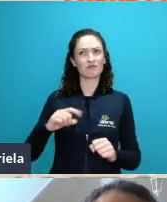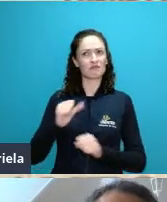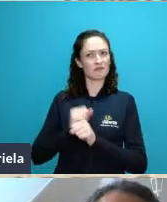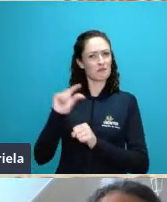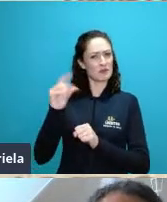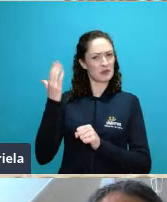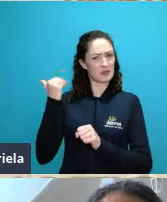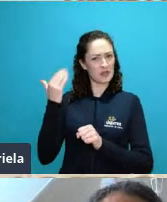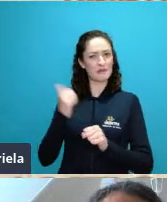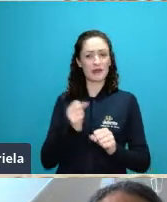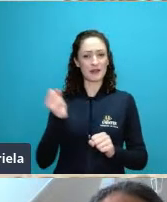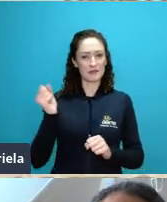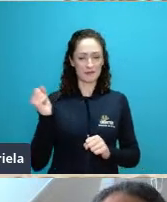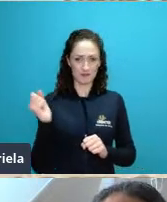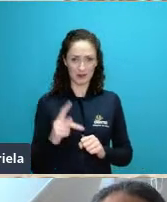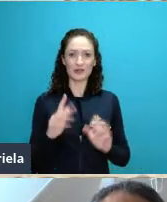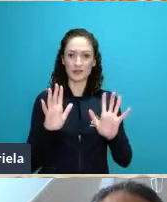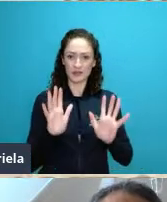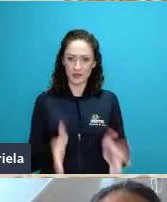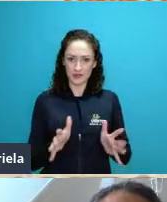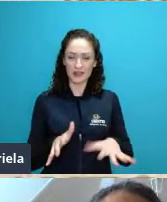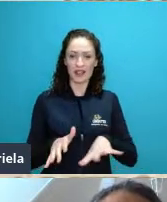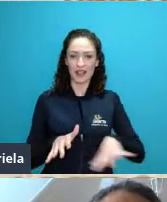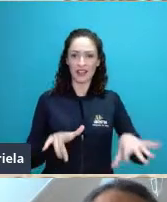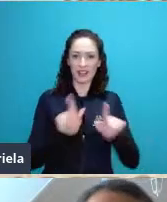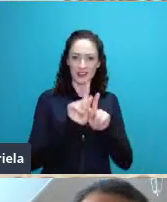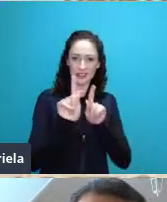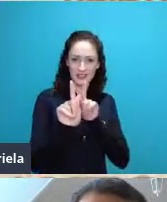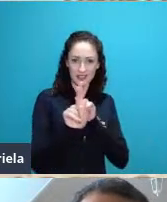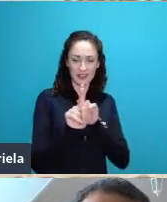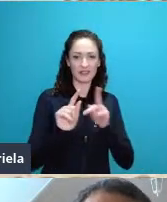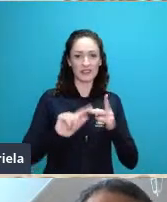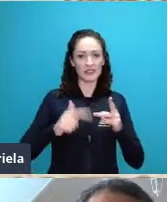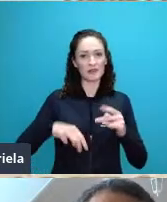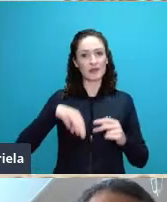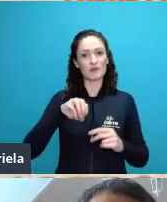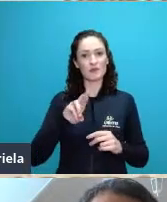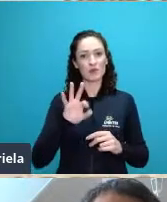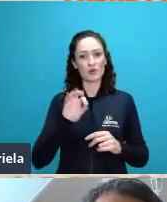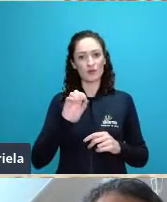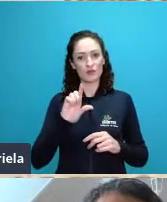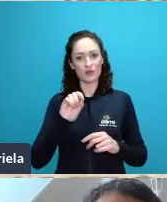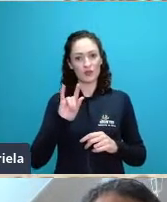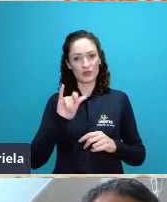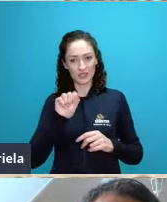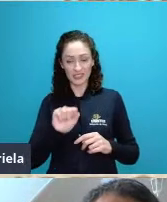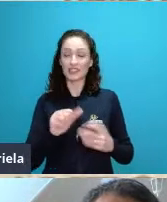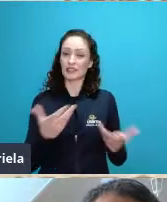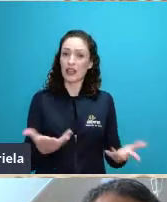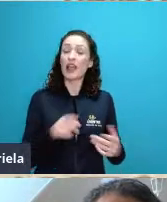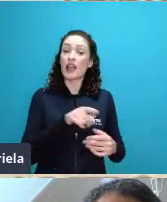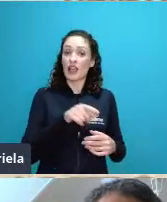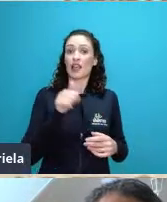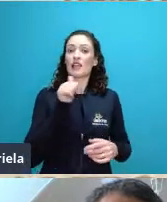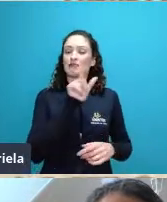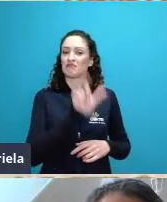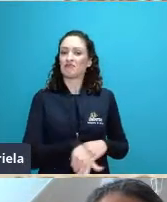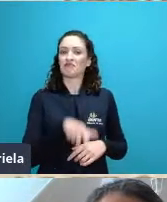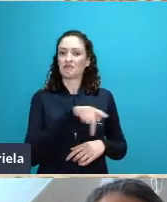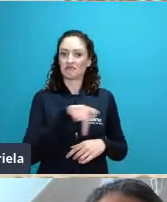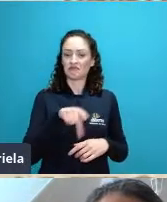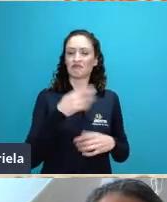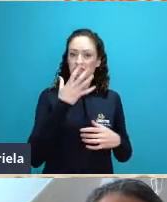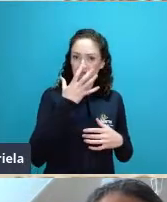na área da geografia e geomorfologia mas ela foi muito atuante então é a pessoa que está